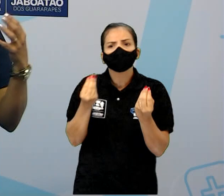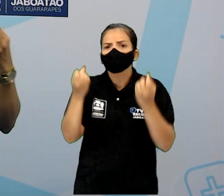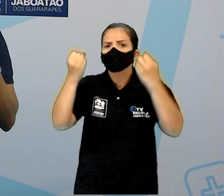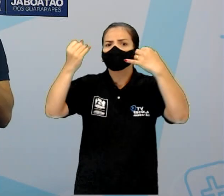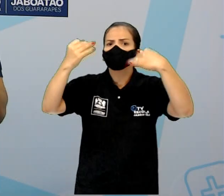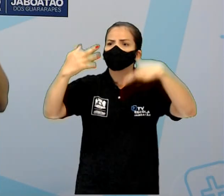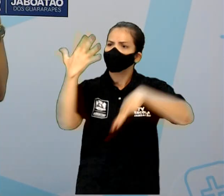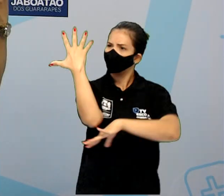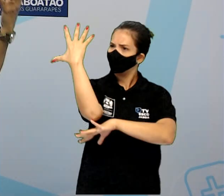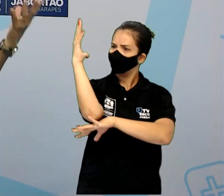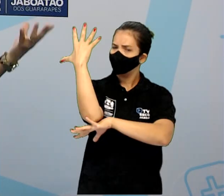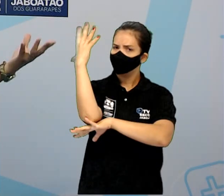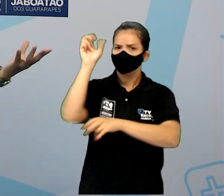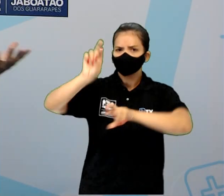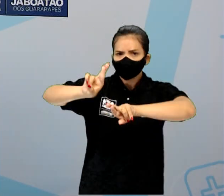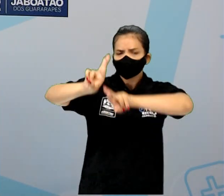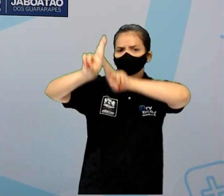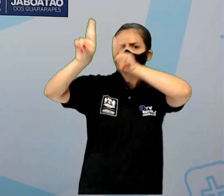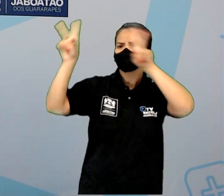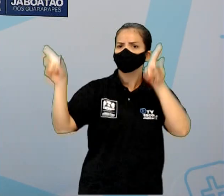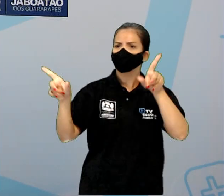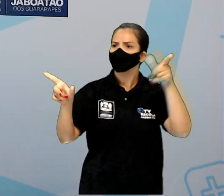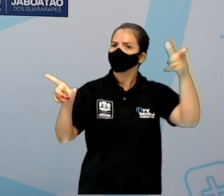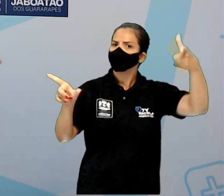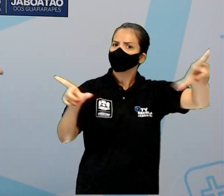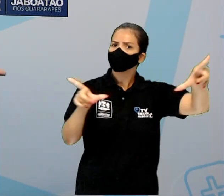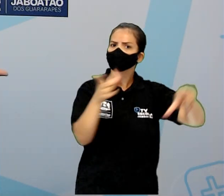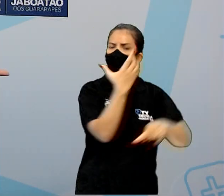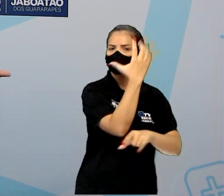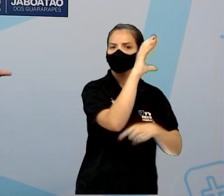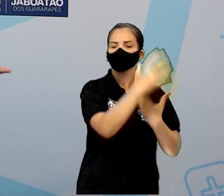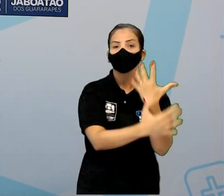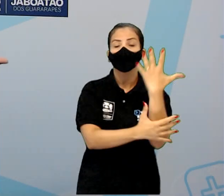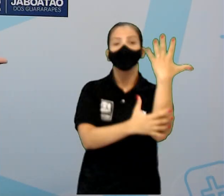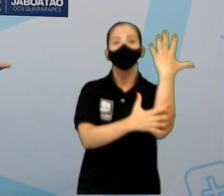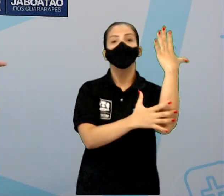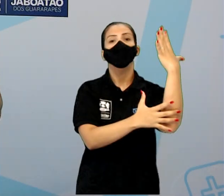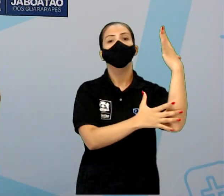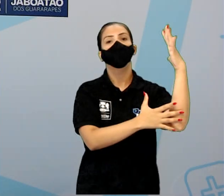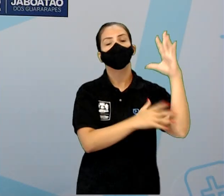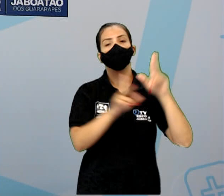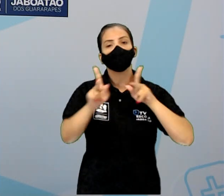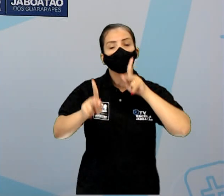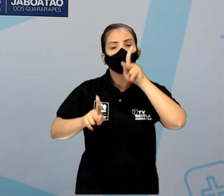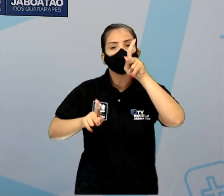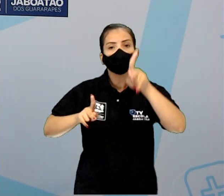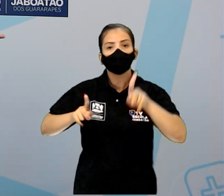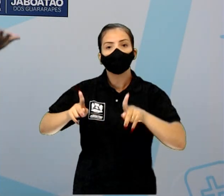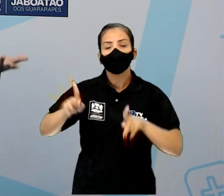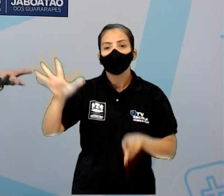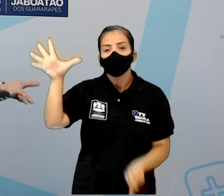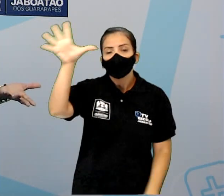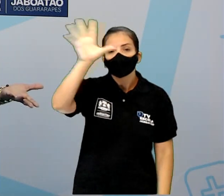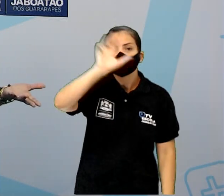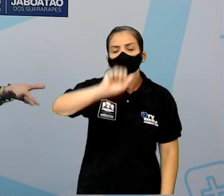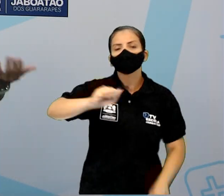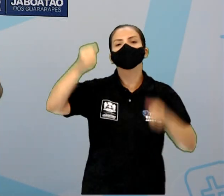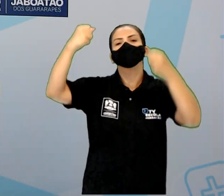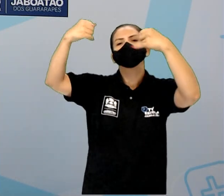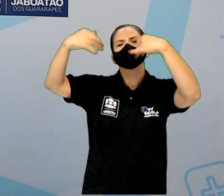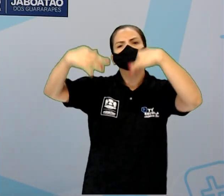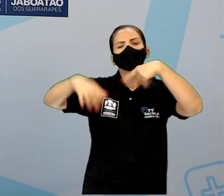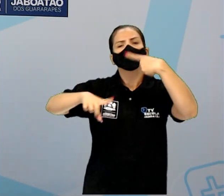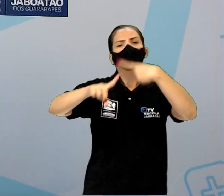outras. Então, os povos africanos contaram essa lenda para tentar explicar por que ela era diferente.